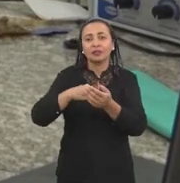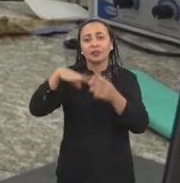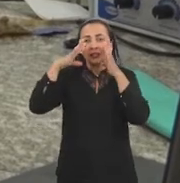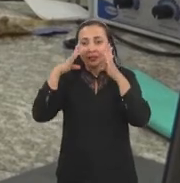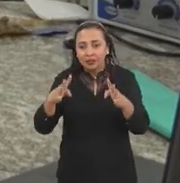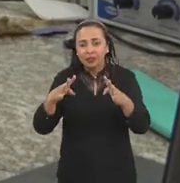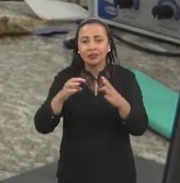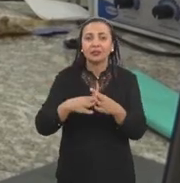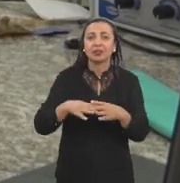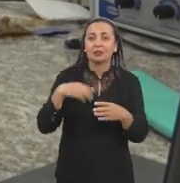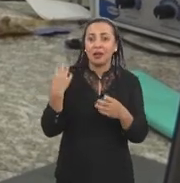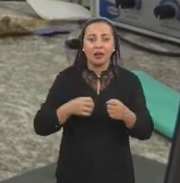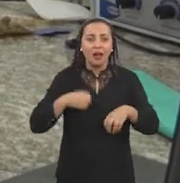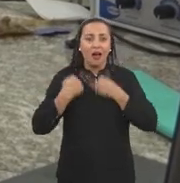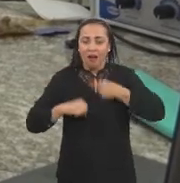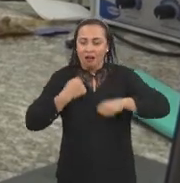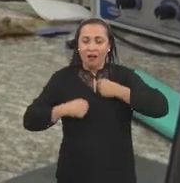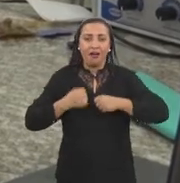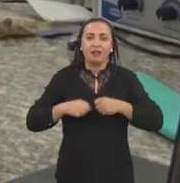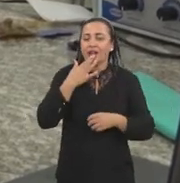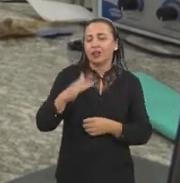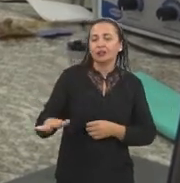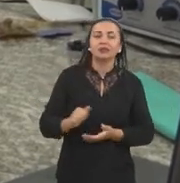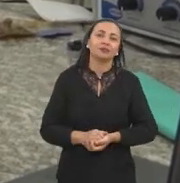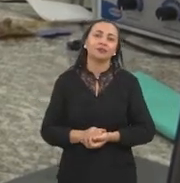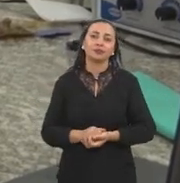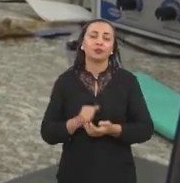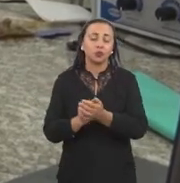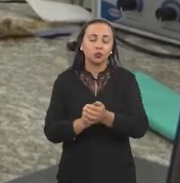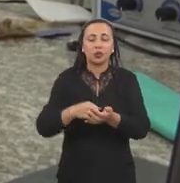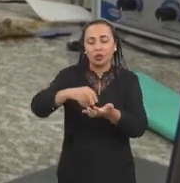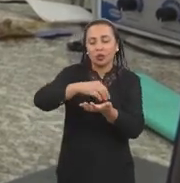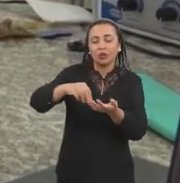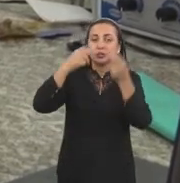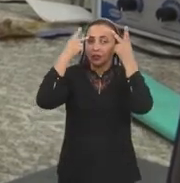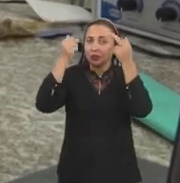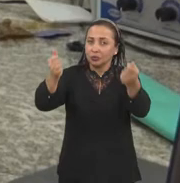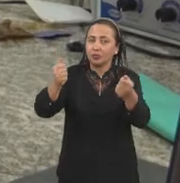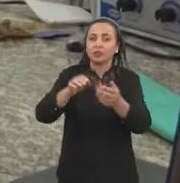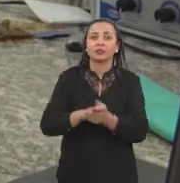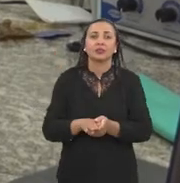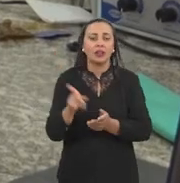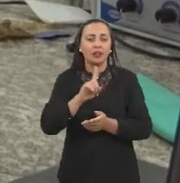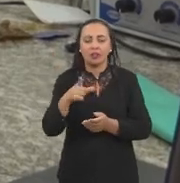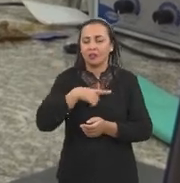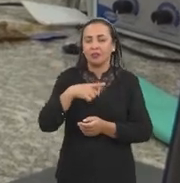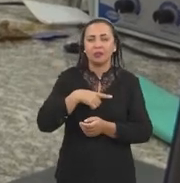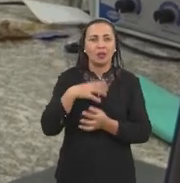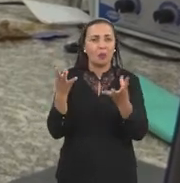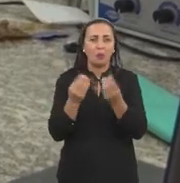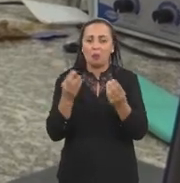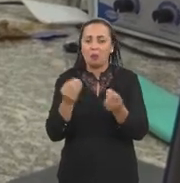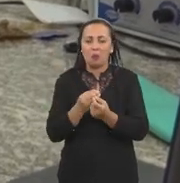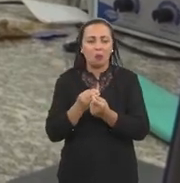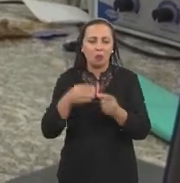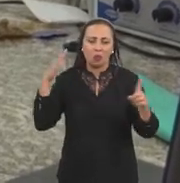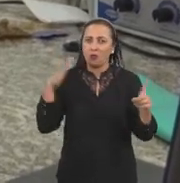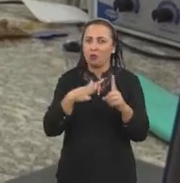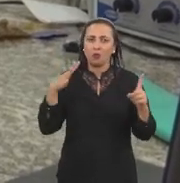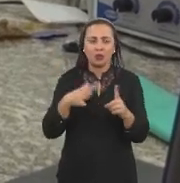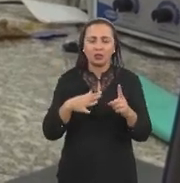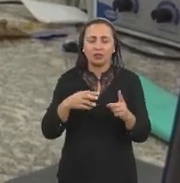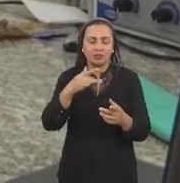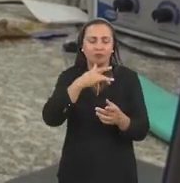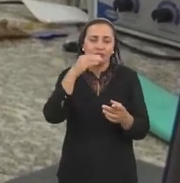artificiais, eles provocam várias doenças. Tem ação alergênica, ele pode